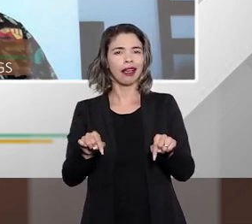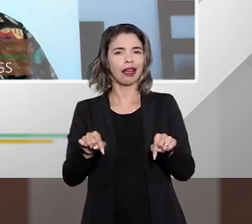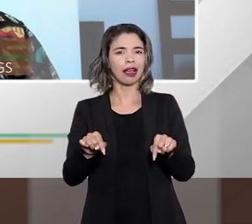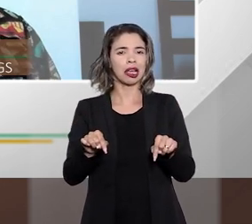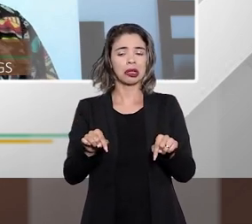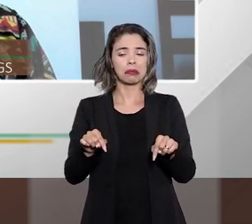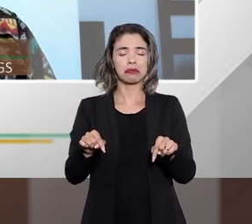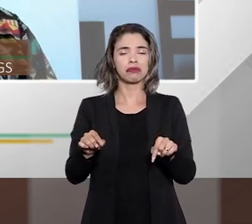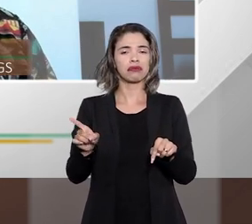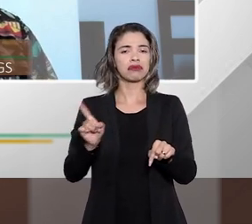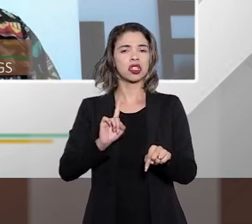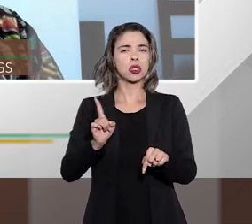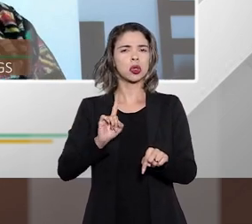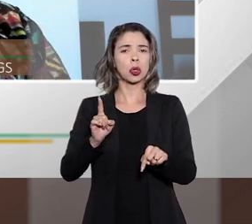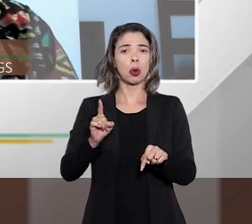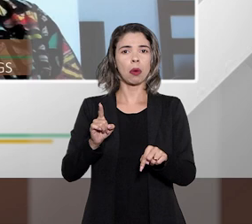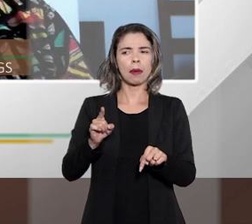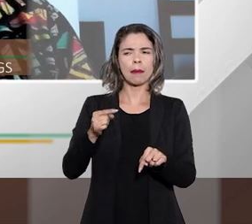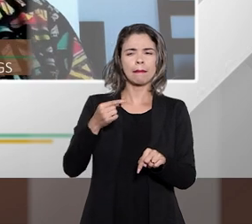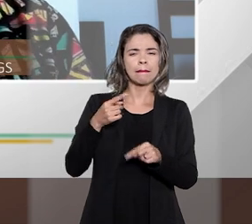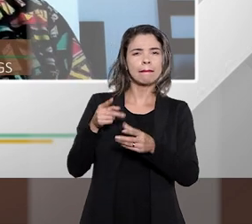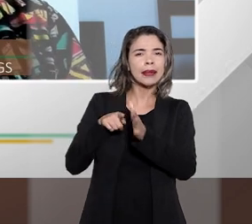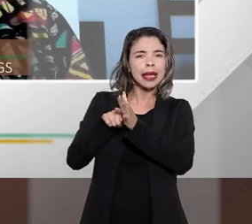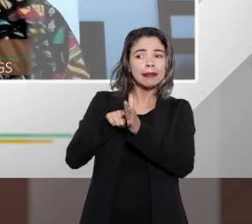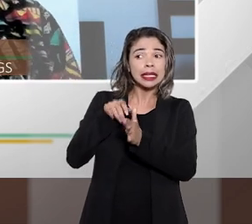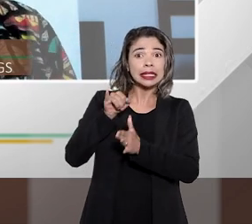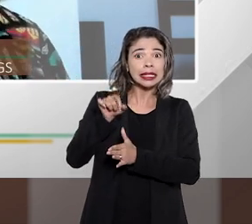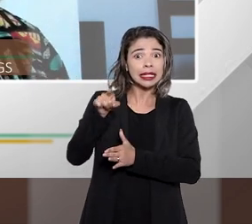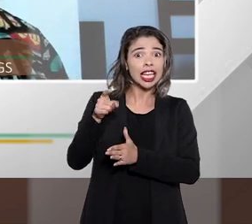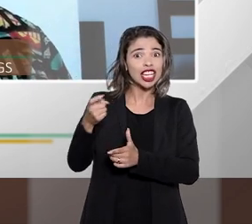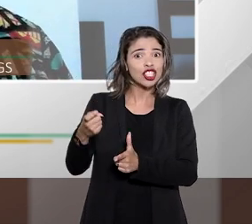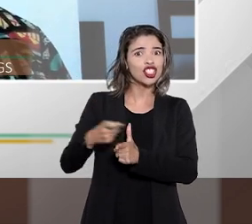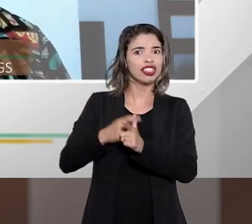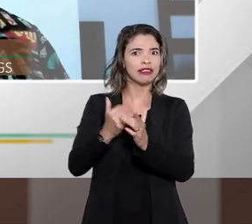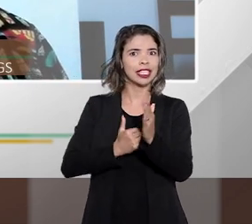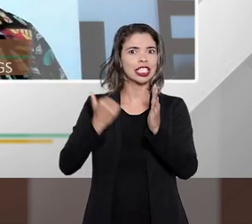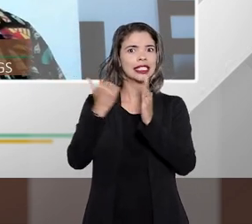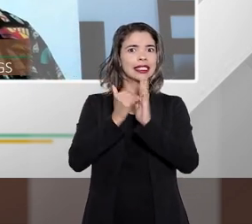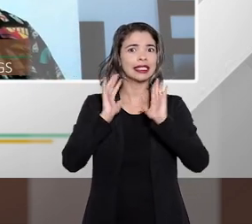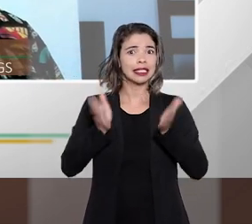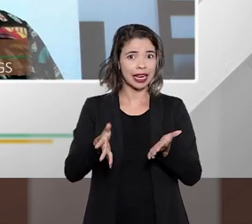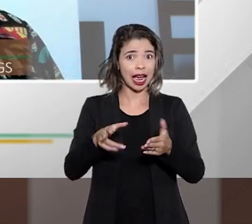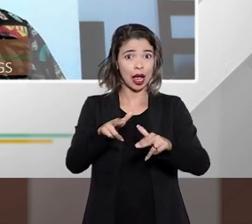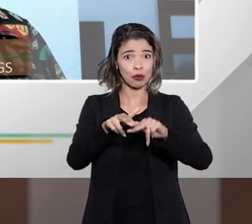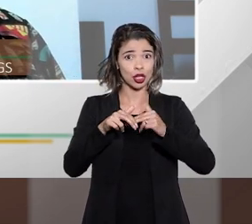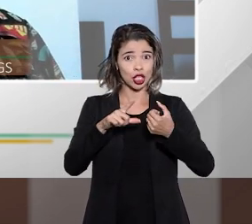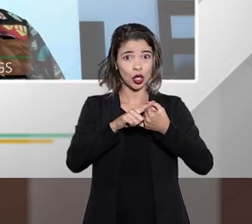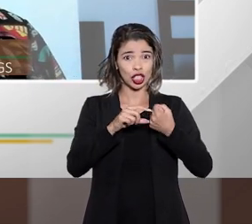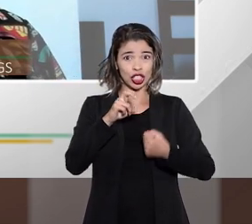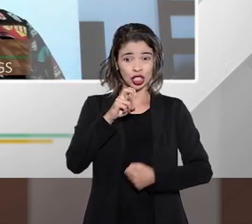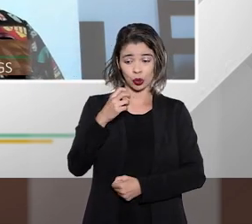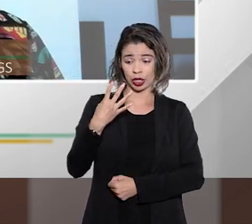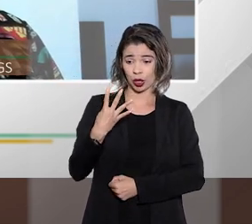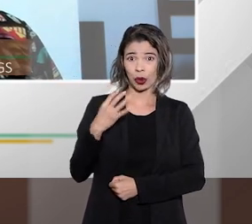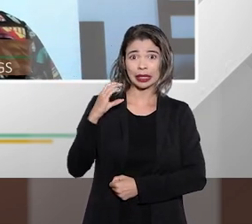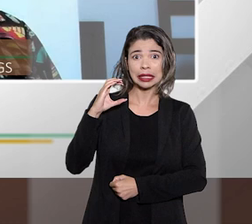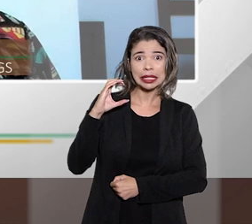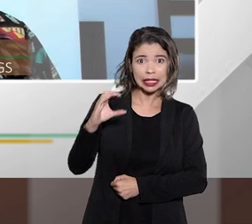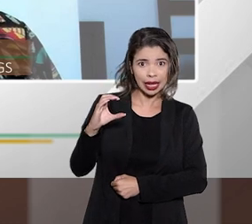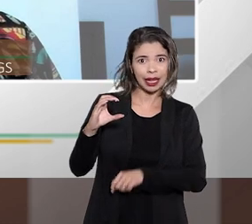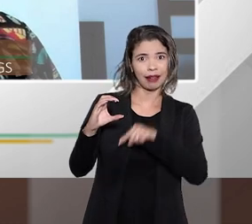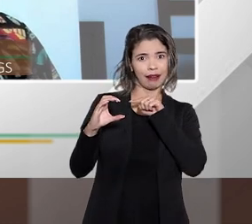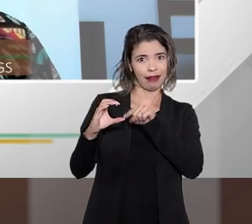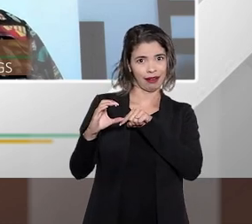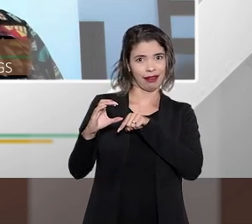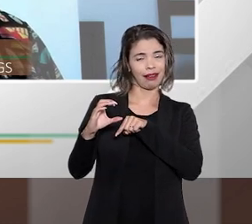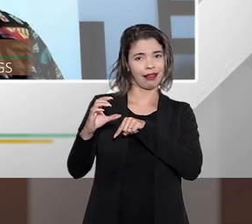sem olhar se ele já está super endividado é por isso que no artigo 54C inciso 2 isso não